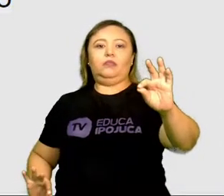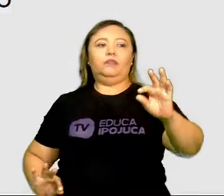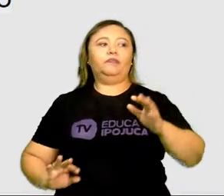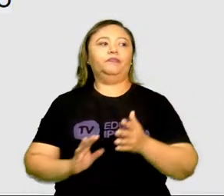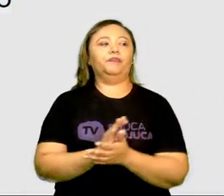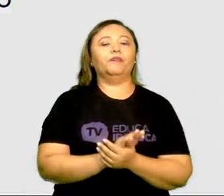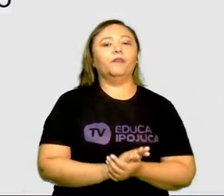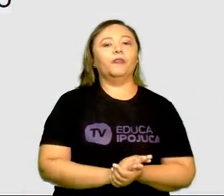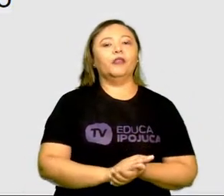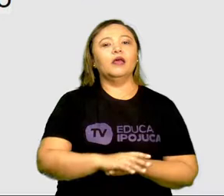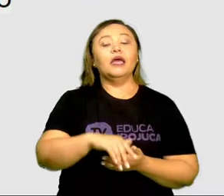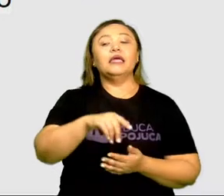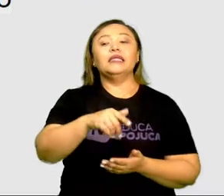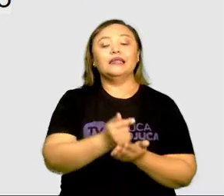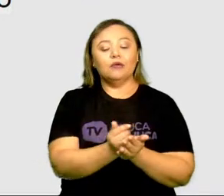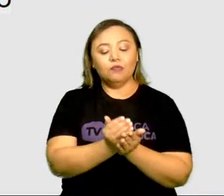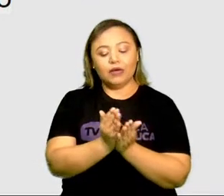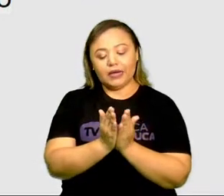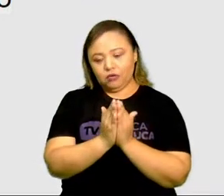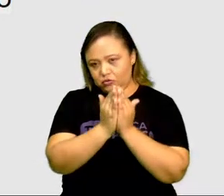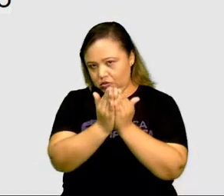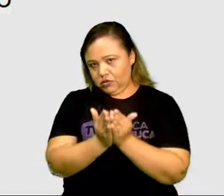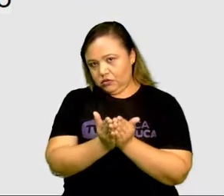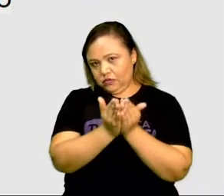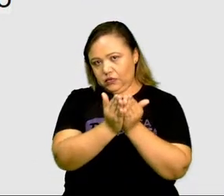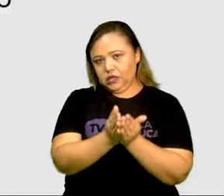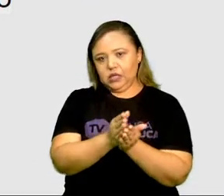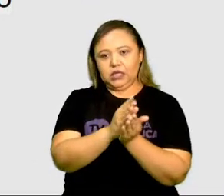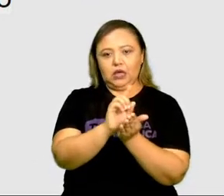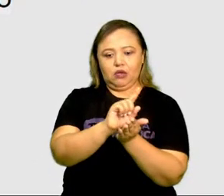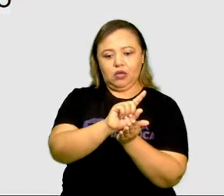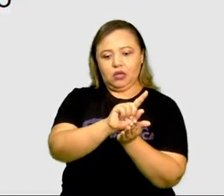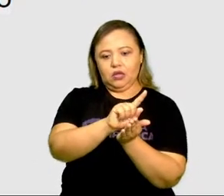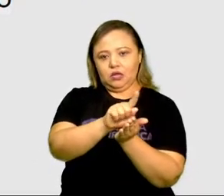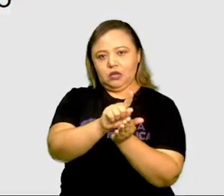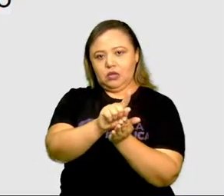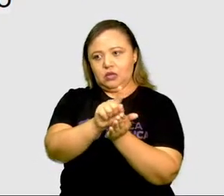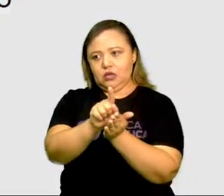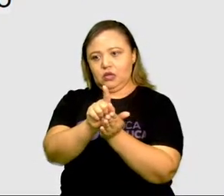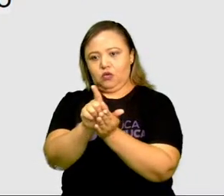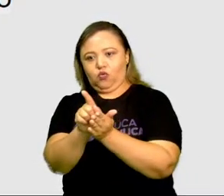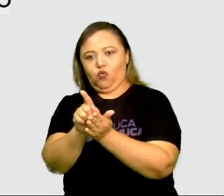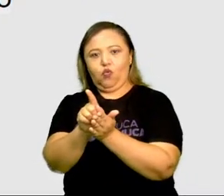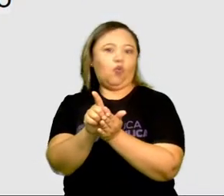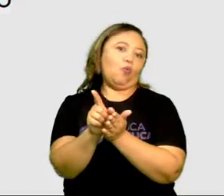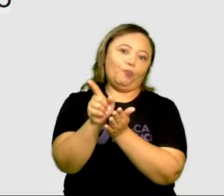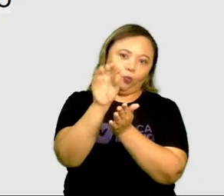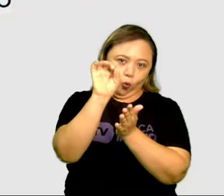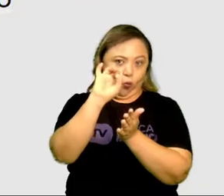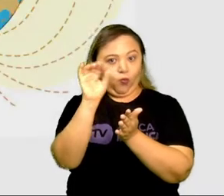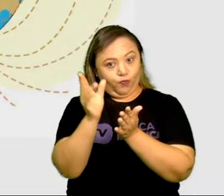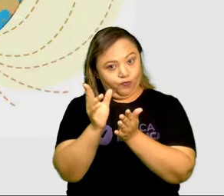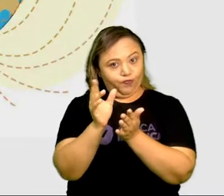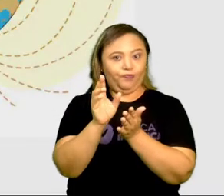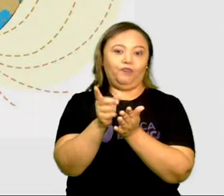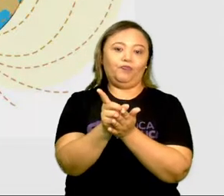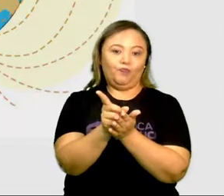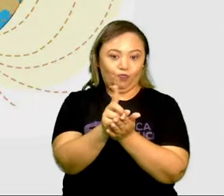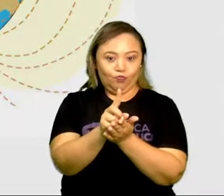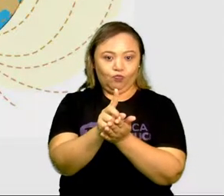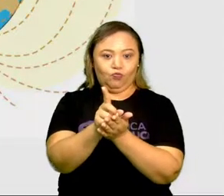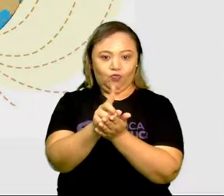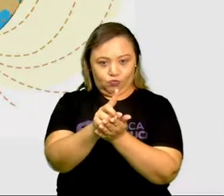muito usada por navegadores, como a gente já falou. Navegadores que vêm pelo mar, em viagens, né? Nos